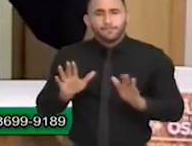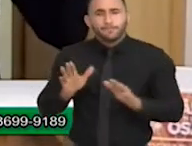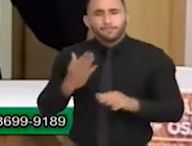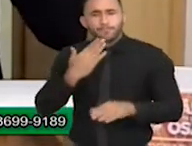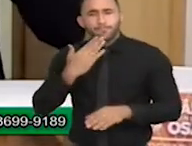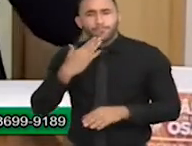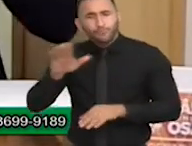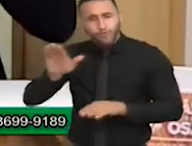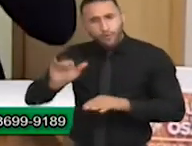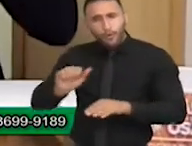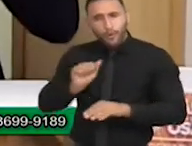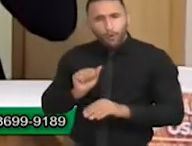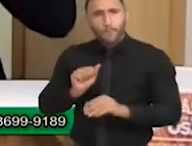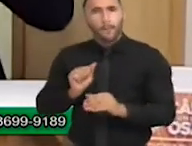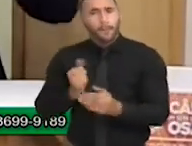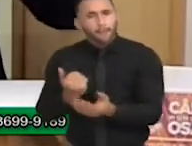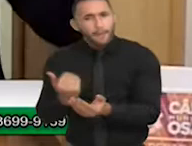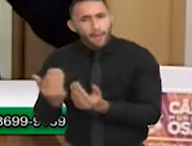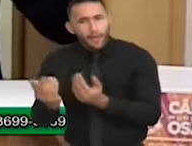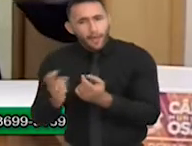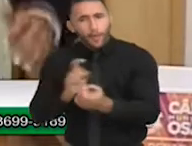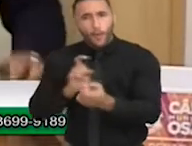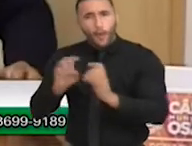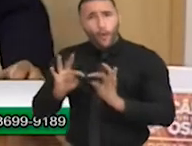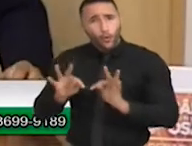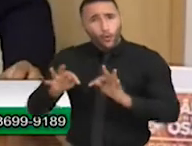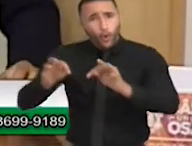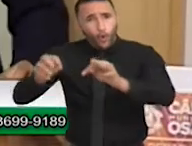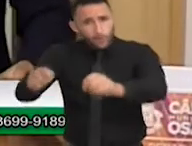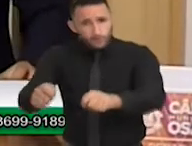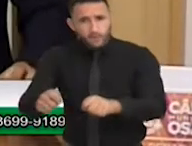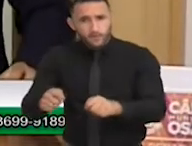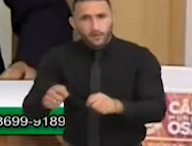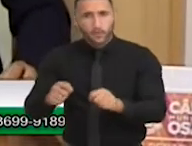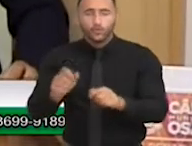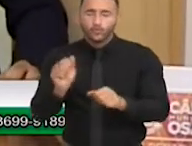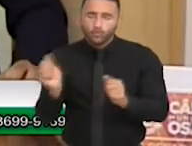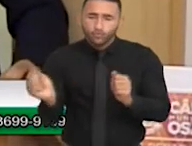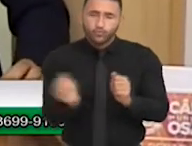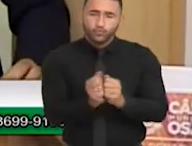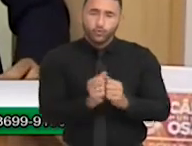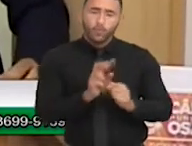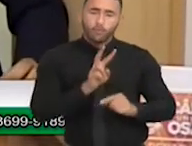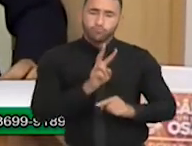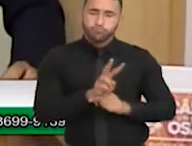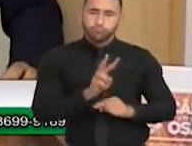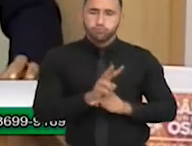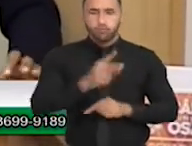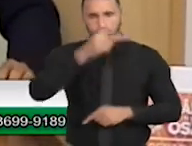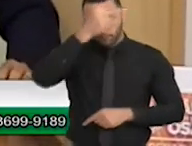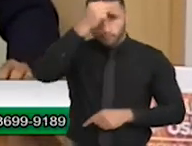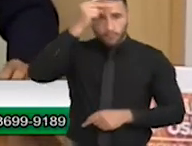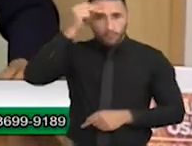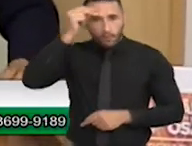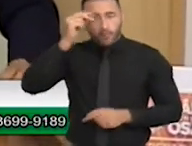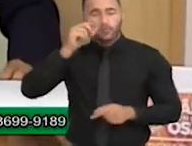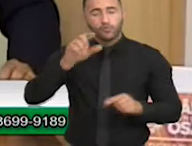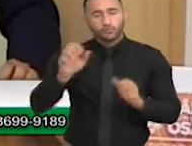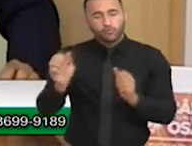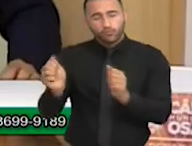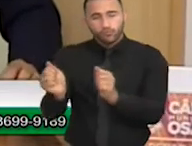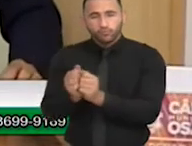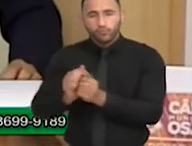fizemos uma reunião com todos, com a Guarda Municipal, com o Secretário de Esporte,